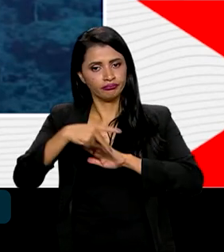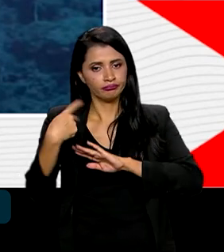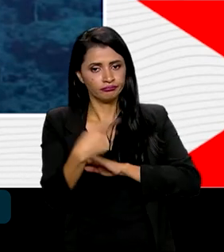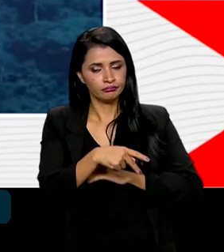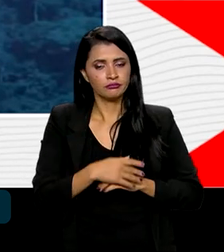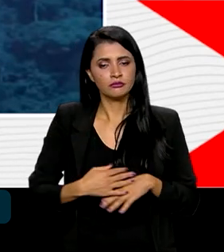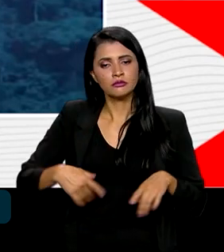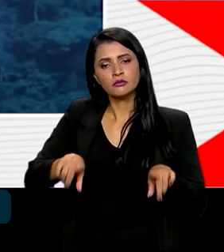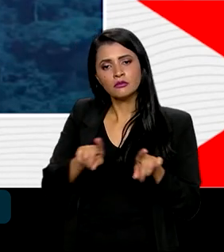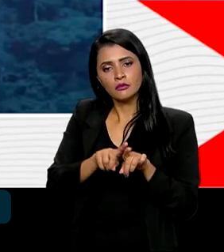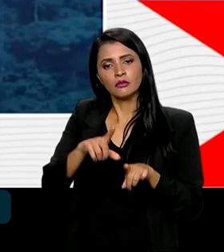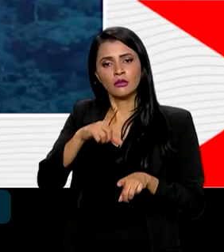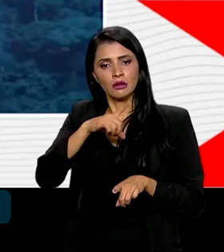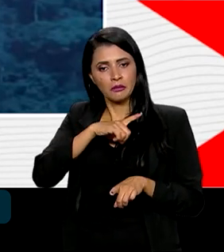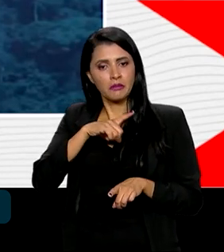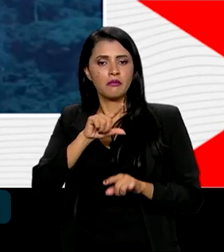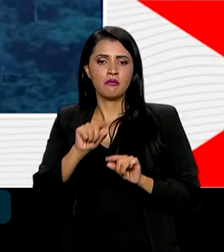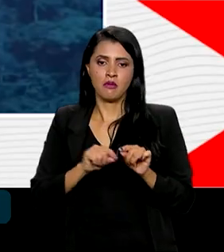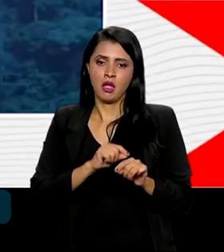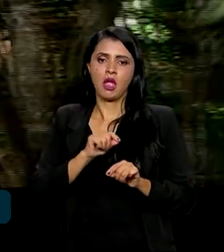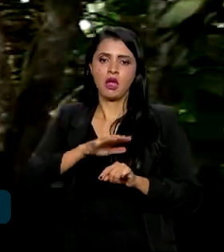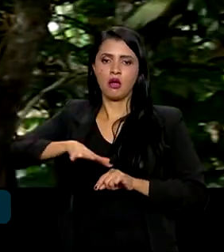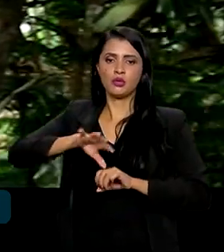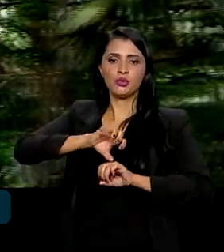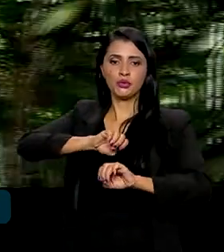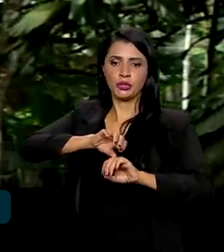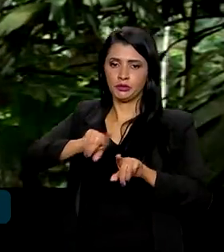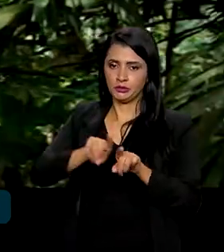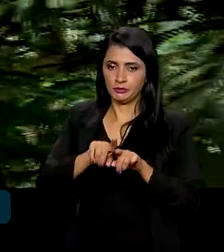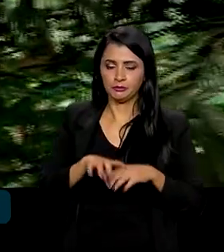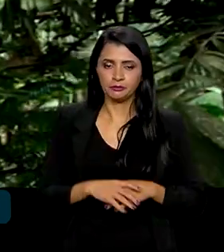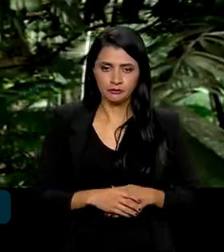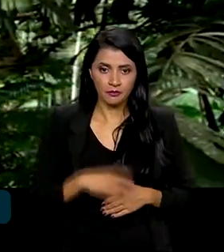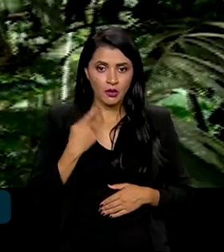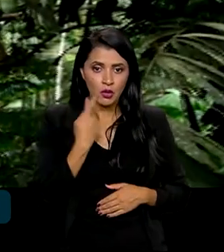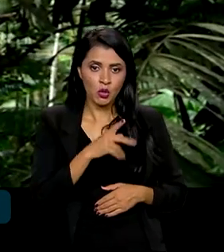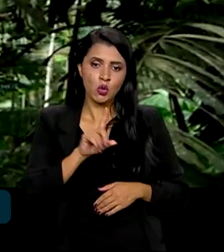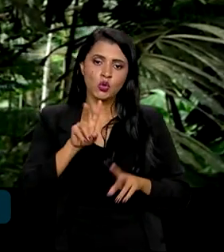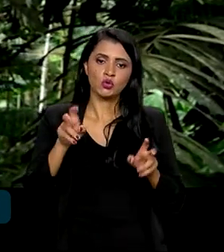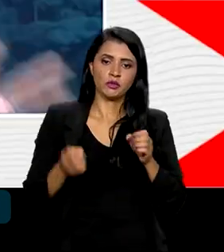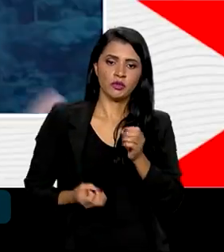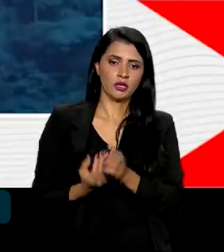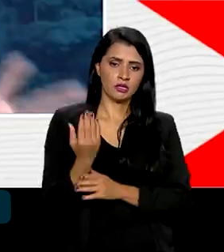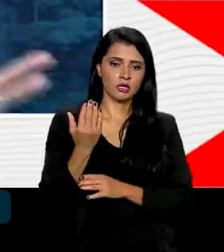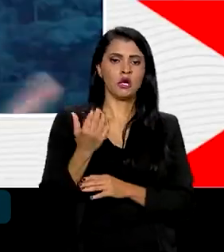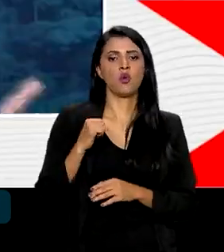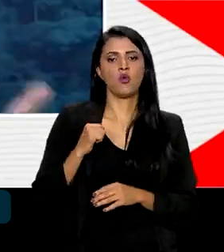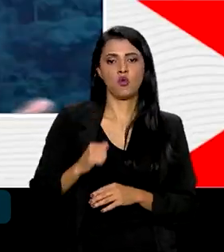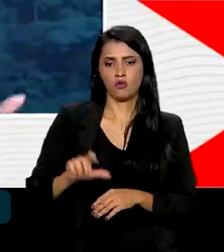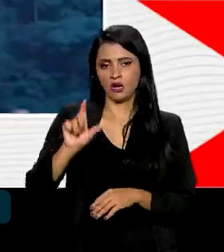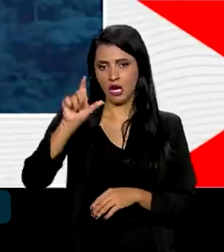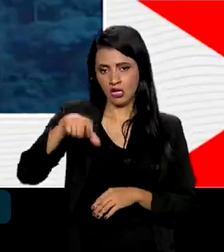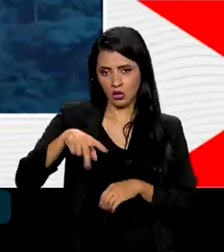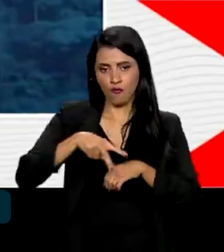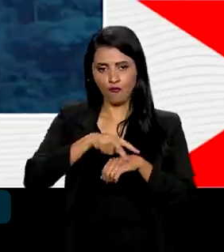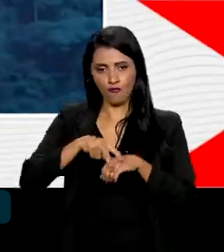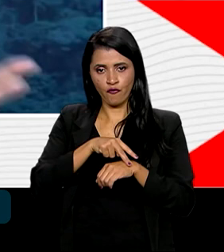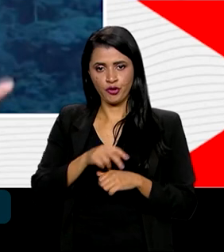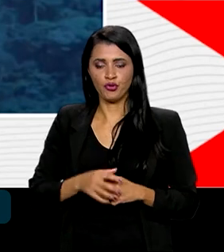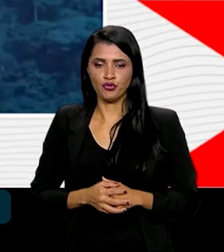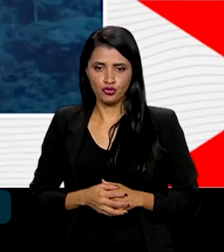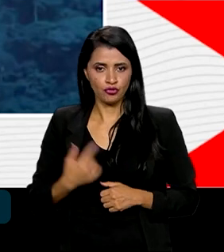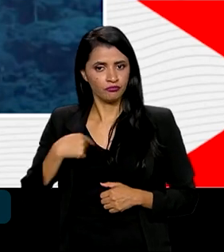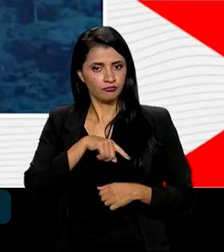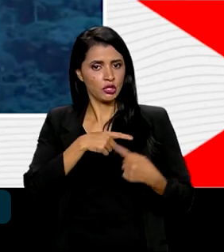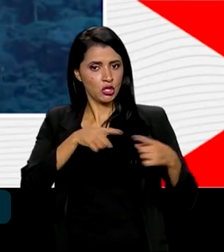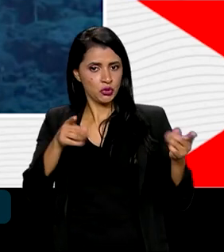e também na parte de educação. E falou sobre a criação do Bolsa Verde. Nós acabamos de lançar aqui,